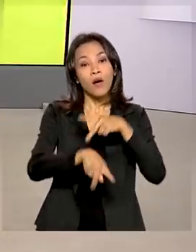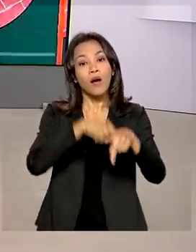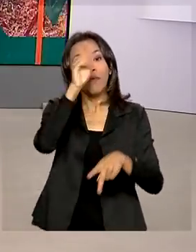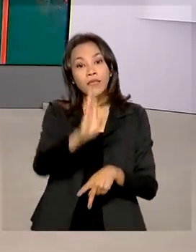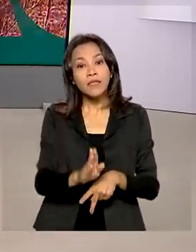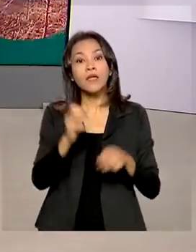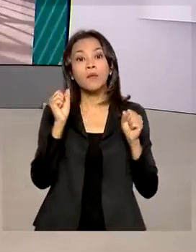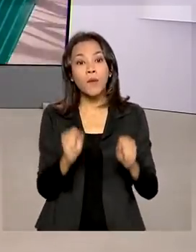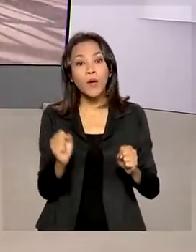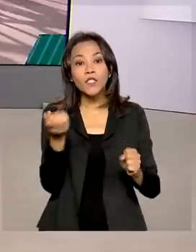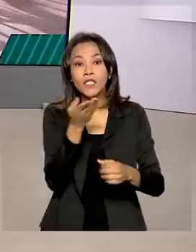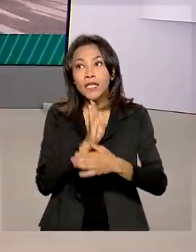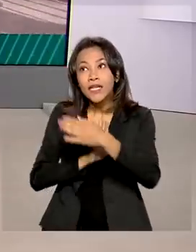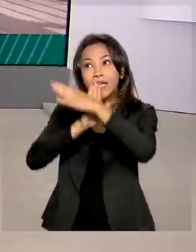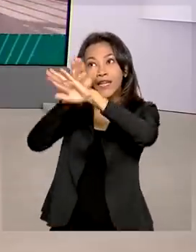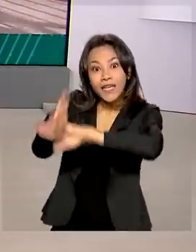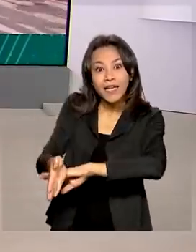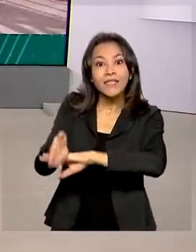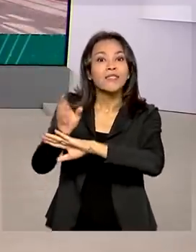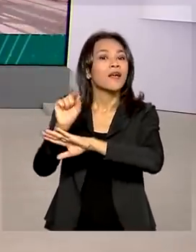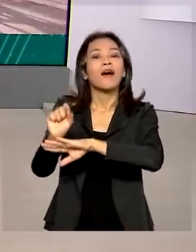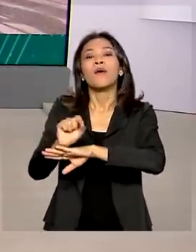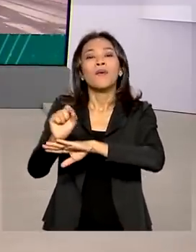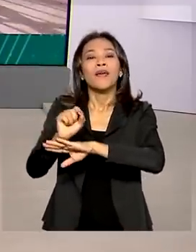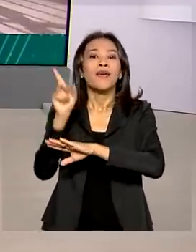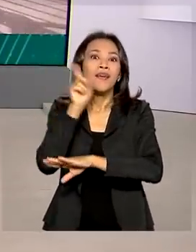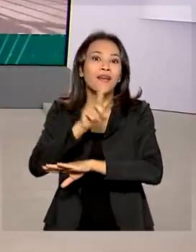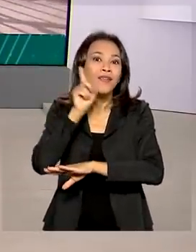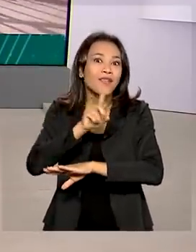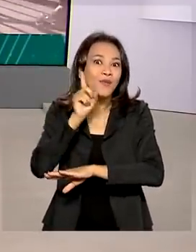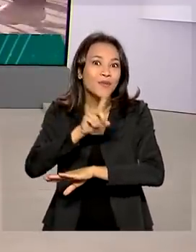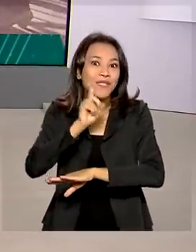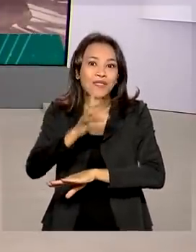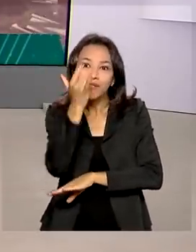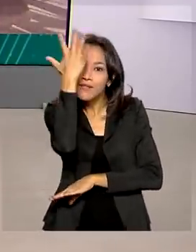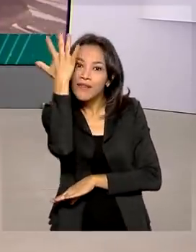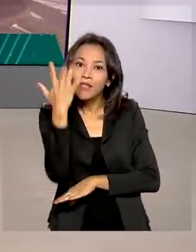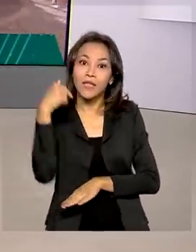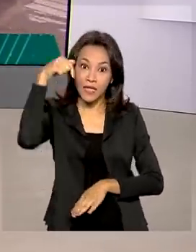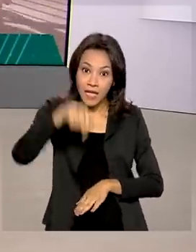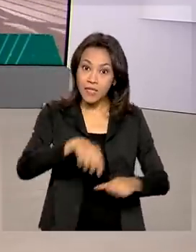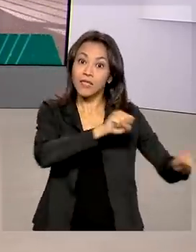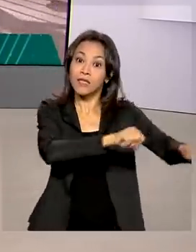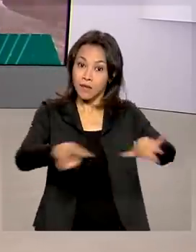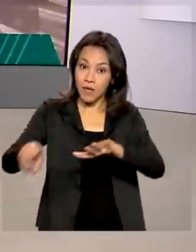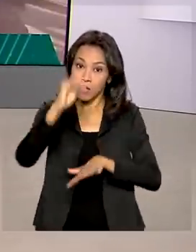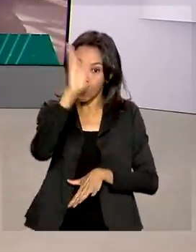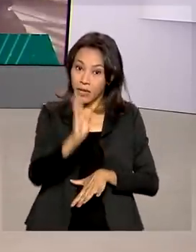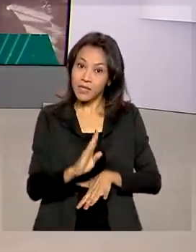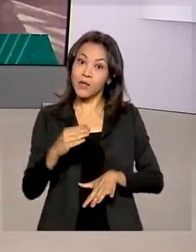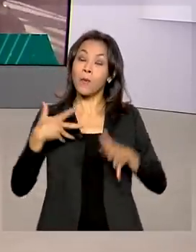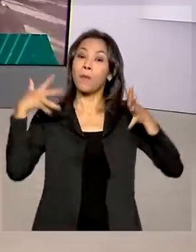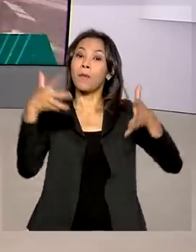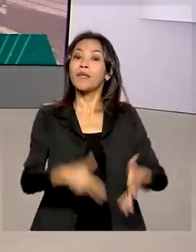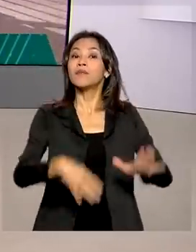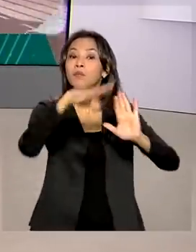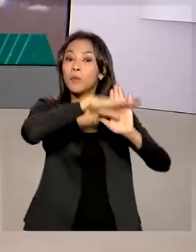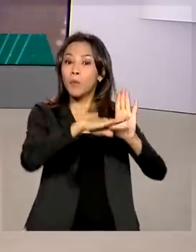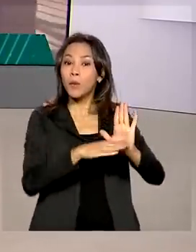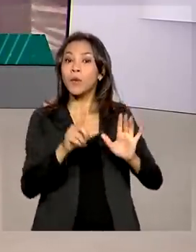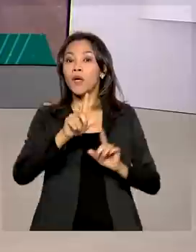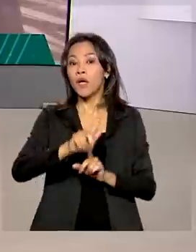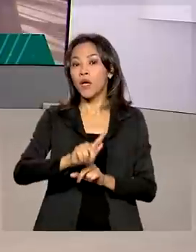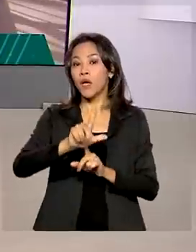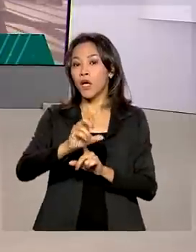forma mais rápida e facilitada nos Estados Unidos. É que nesta semana, o Brasil começou a fazer parte do programa Global Entry do